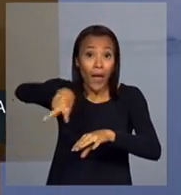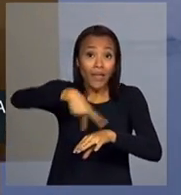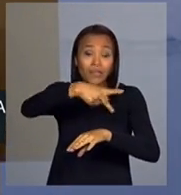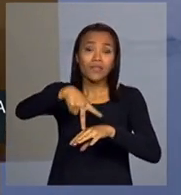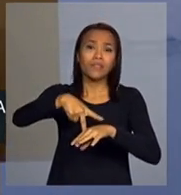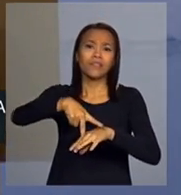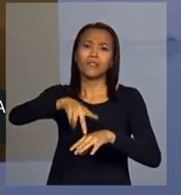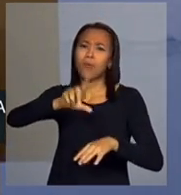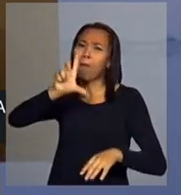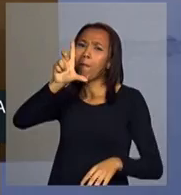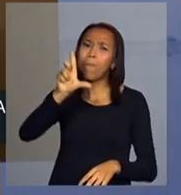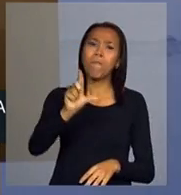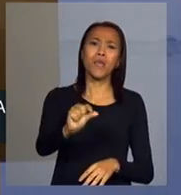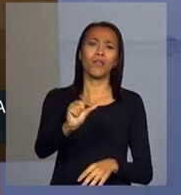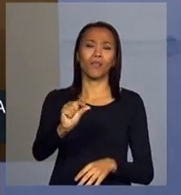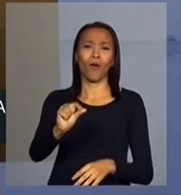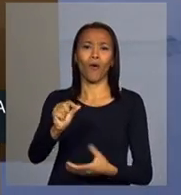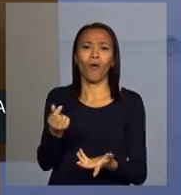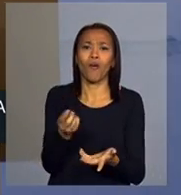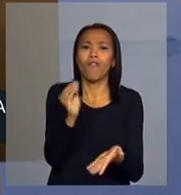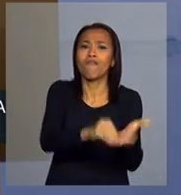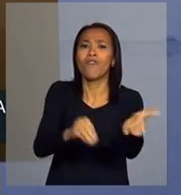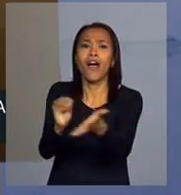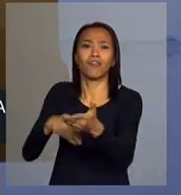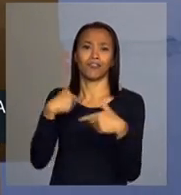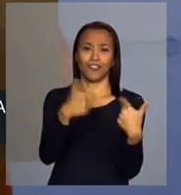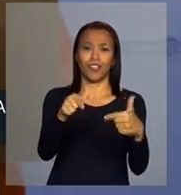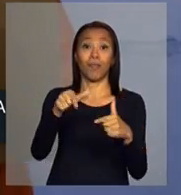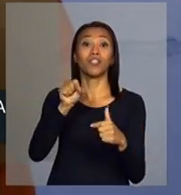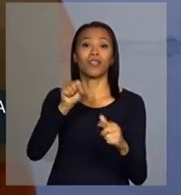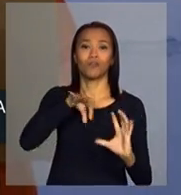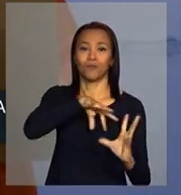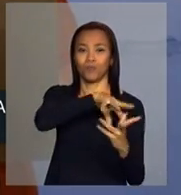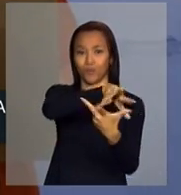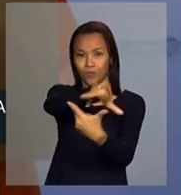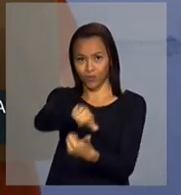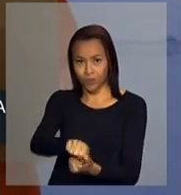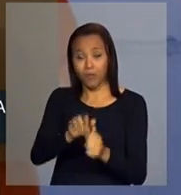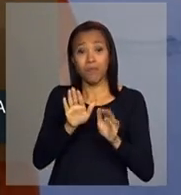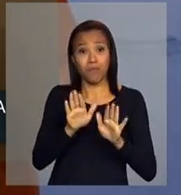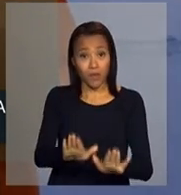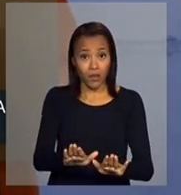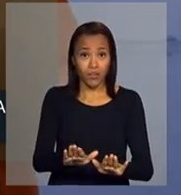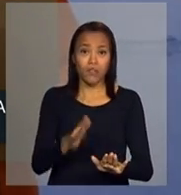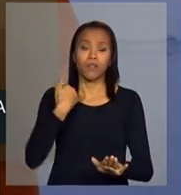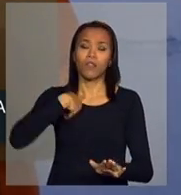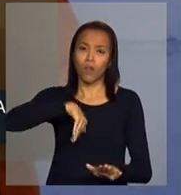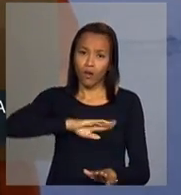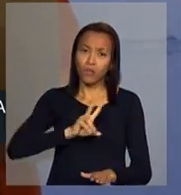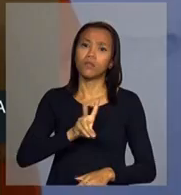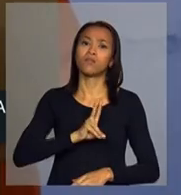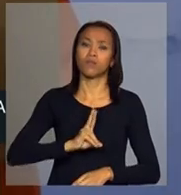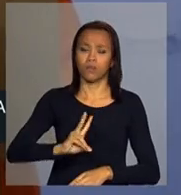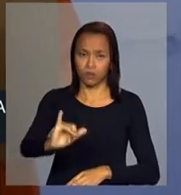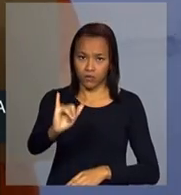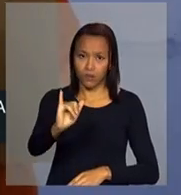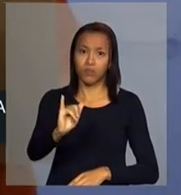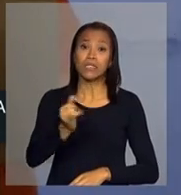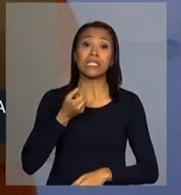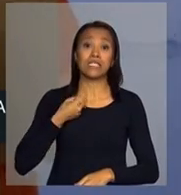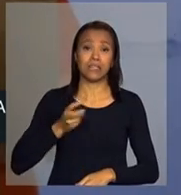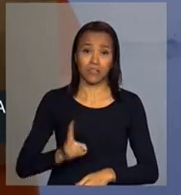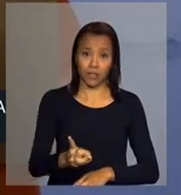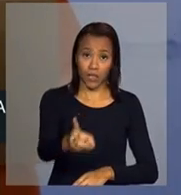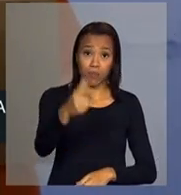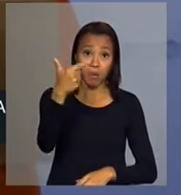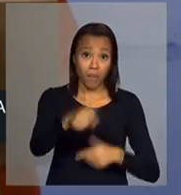taxa de desemprego do mundo. Mas, sobretudo, nós vamos cada vez